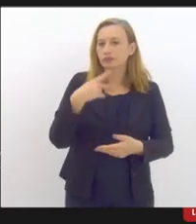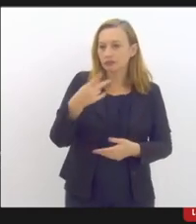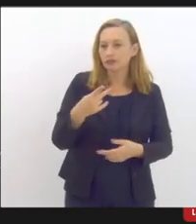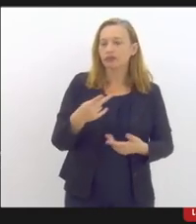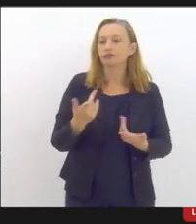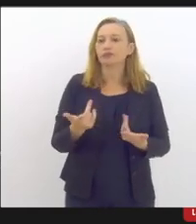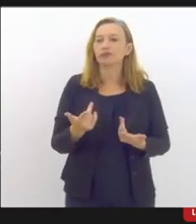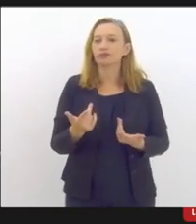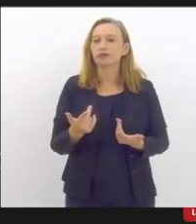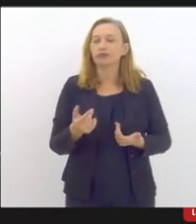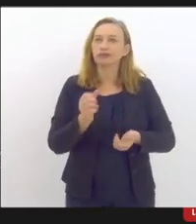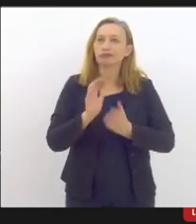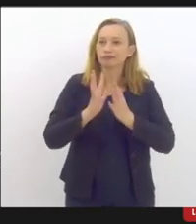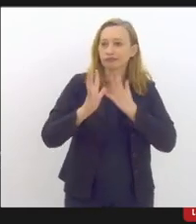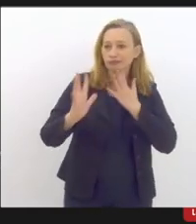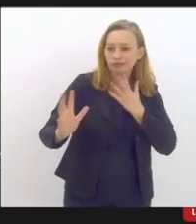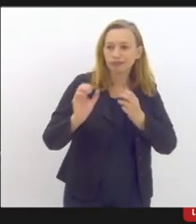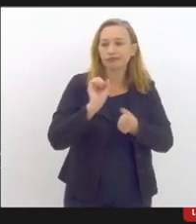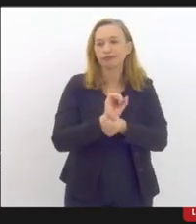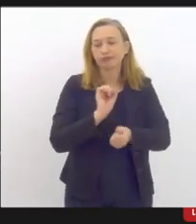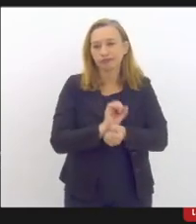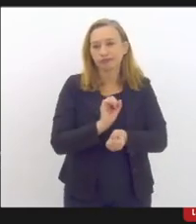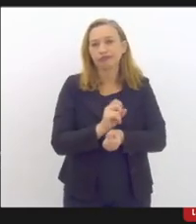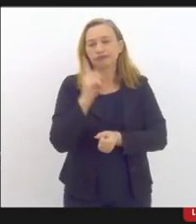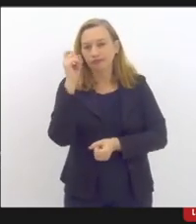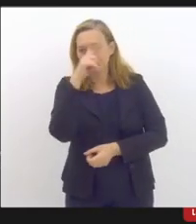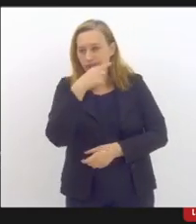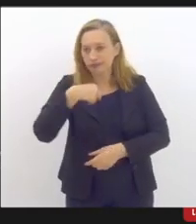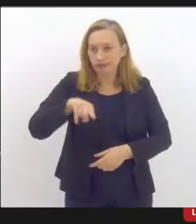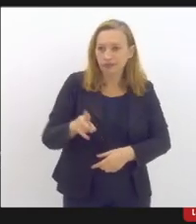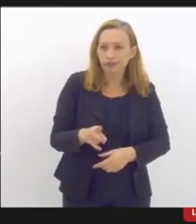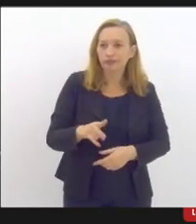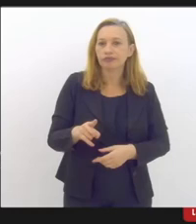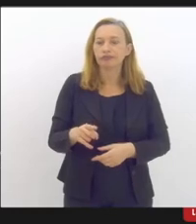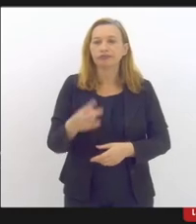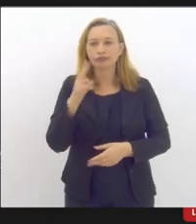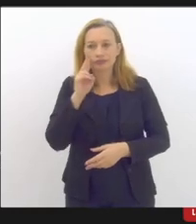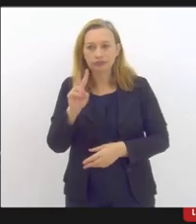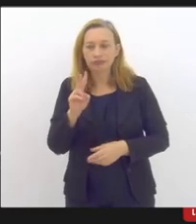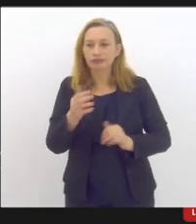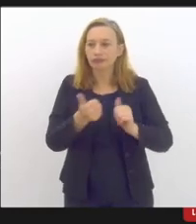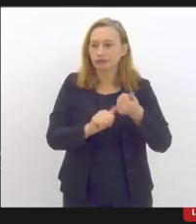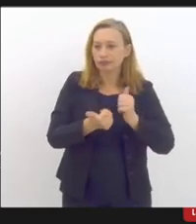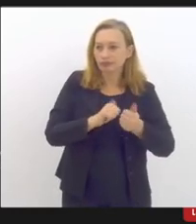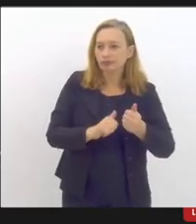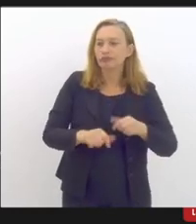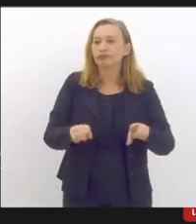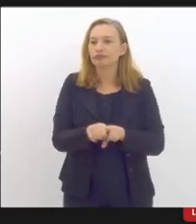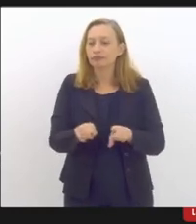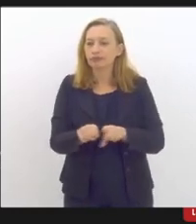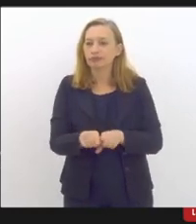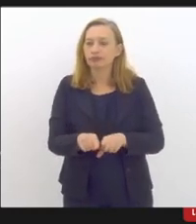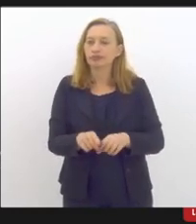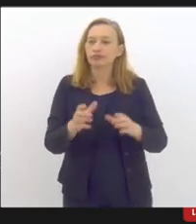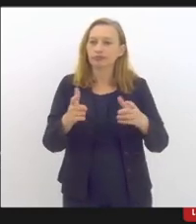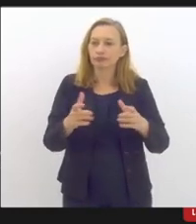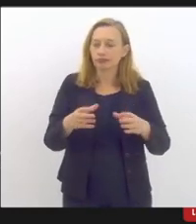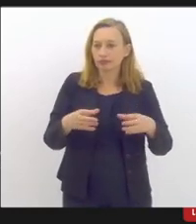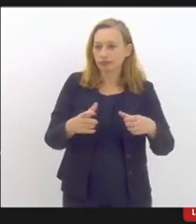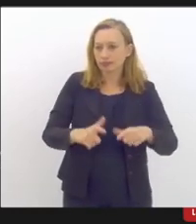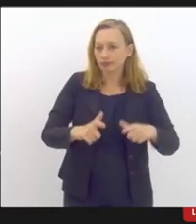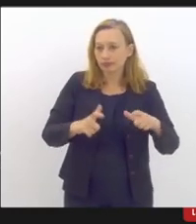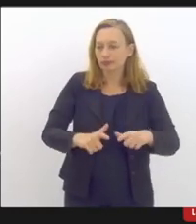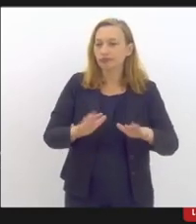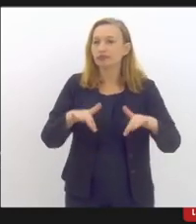da tela de espera da dificuldade de ser atendido a gente faz um levantamento também no terceiro setor quais são as ONGs que